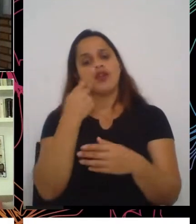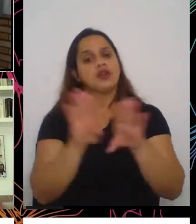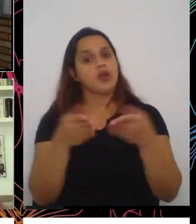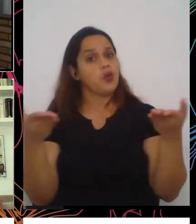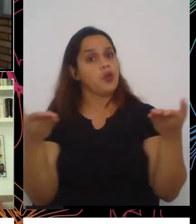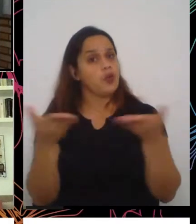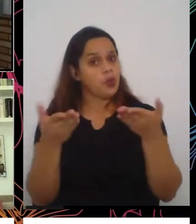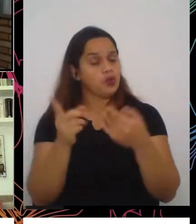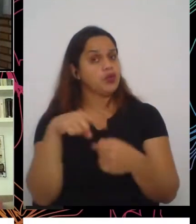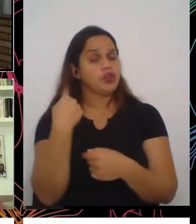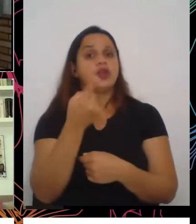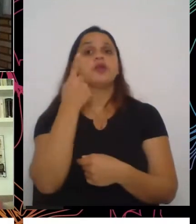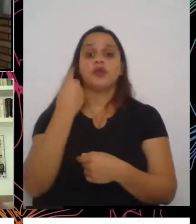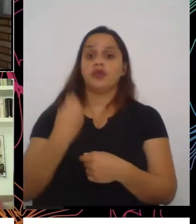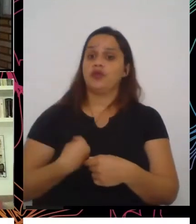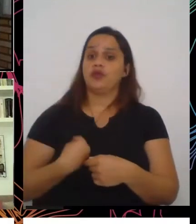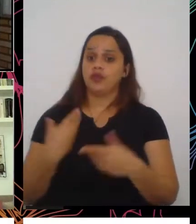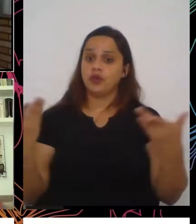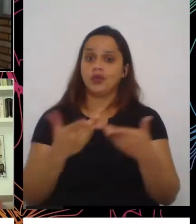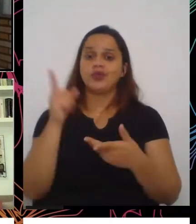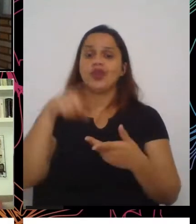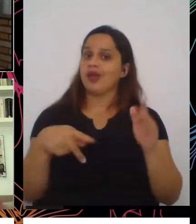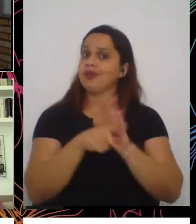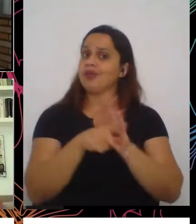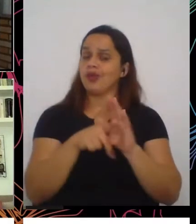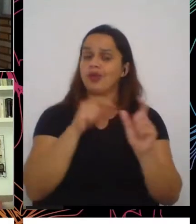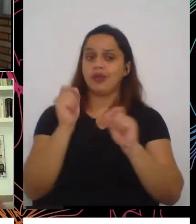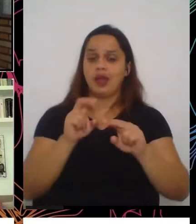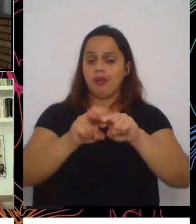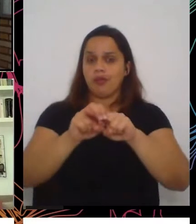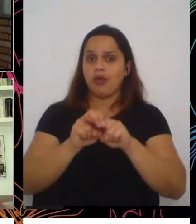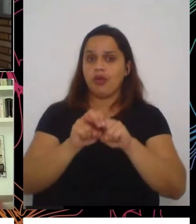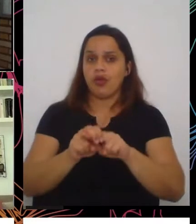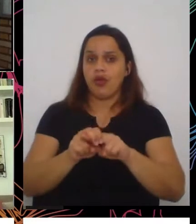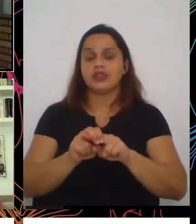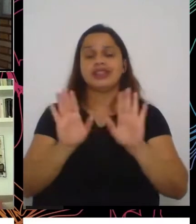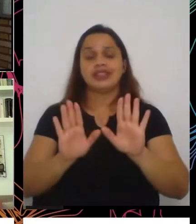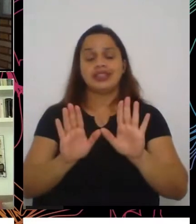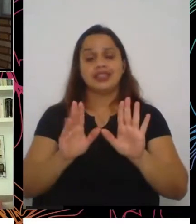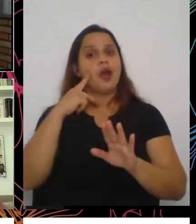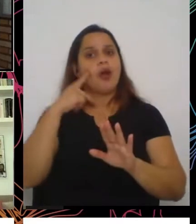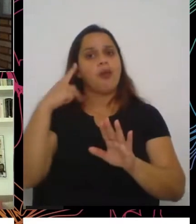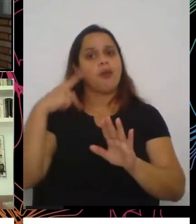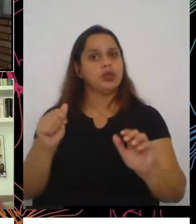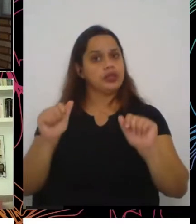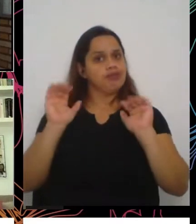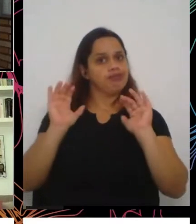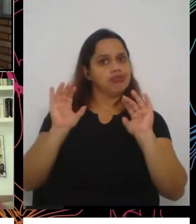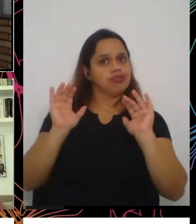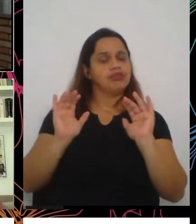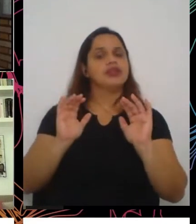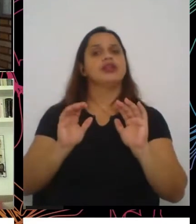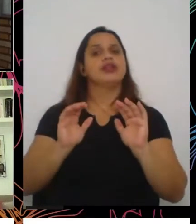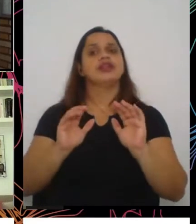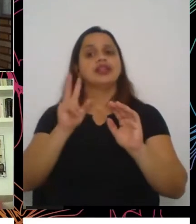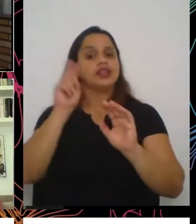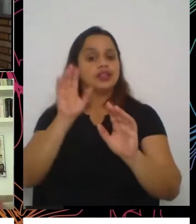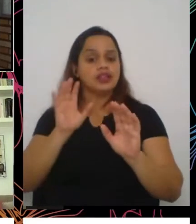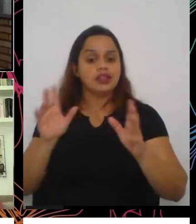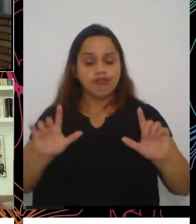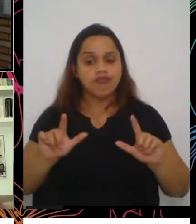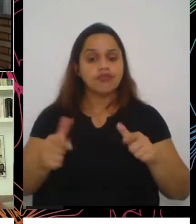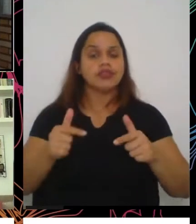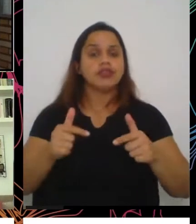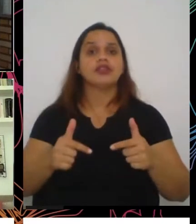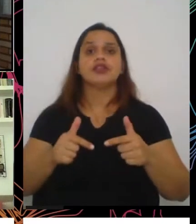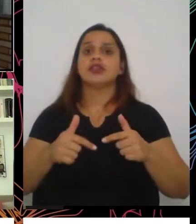reflexo justamente do recuo em políticas que enfrentam os fatores de extrema pobreza nos últimos anos e